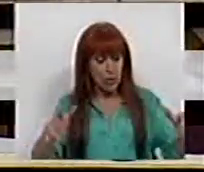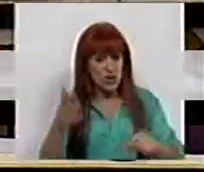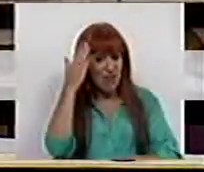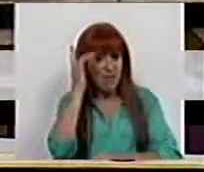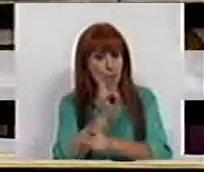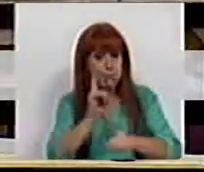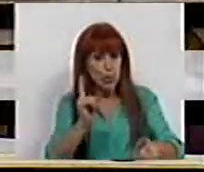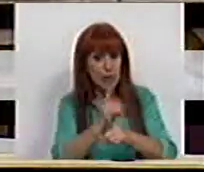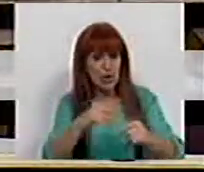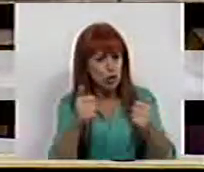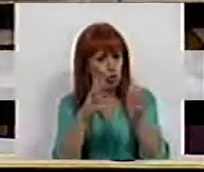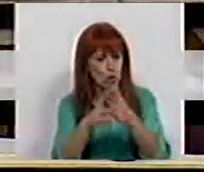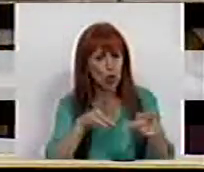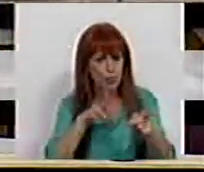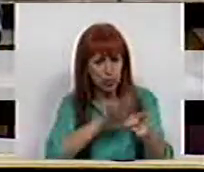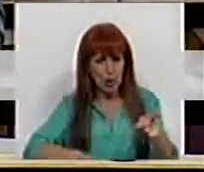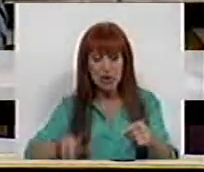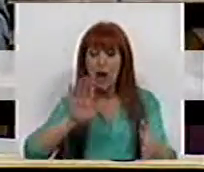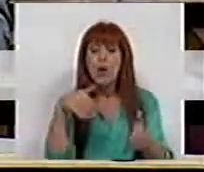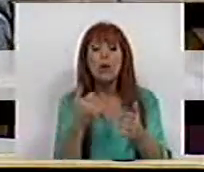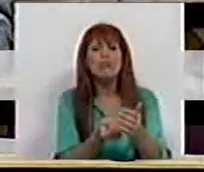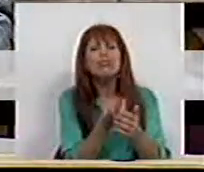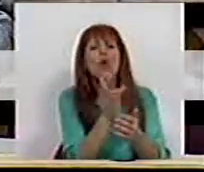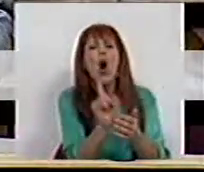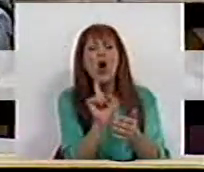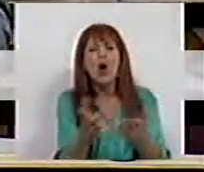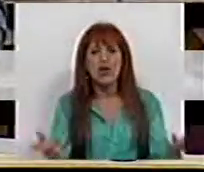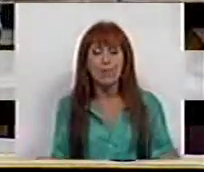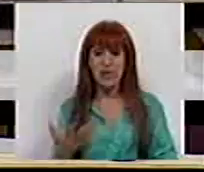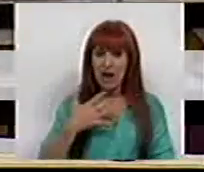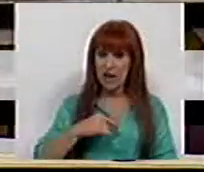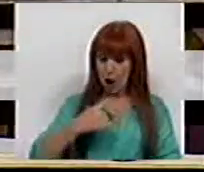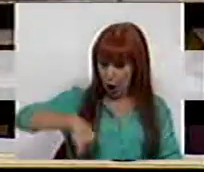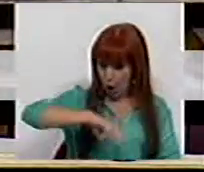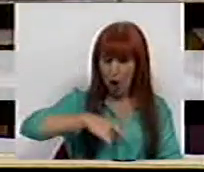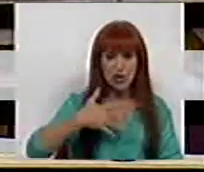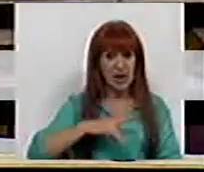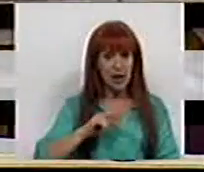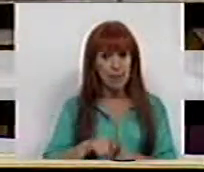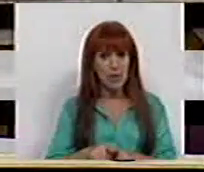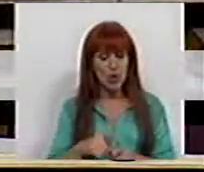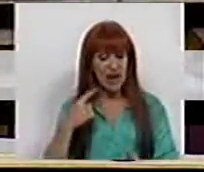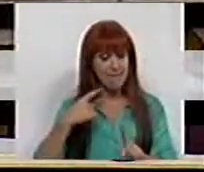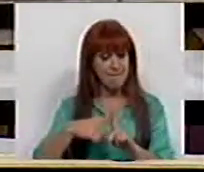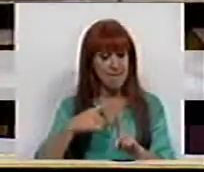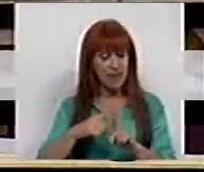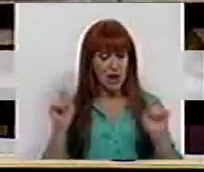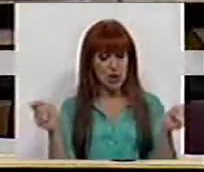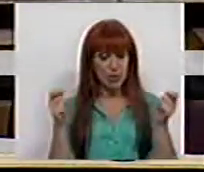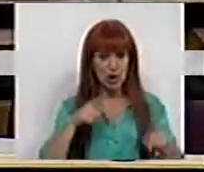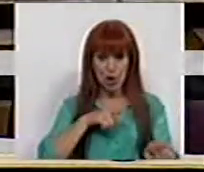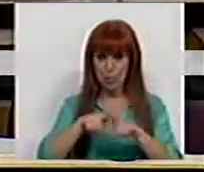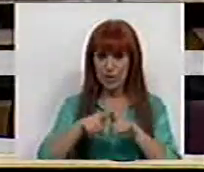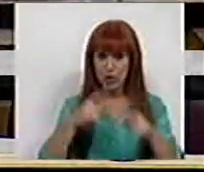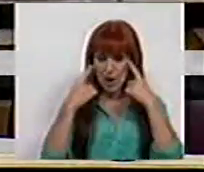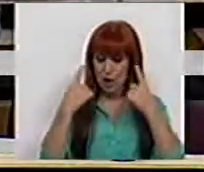os pressupostos a todo o país. E os pressupostos são claros. Queremos nós ter como vantagem na promoção das